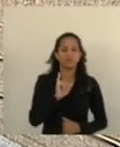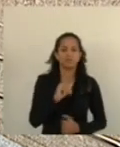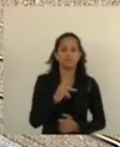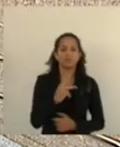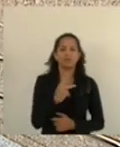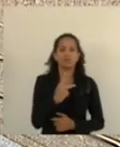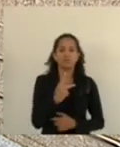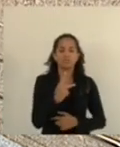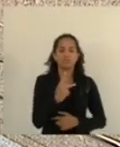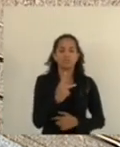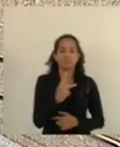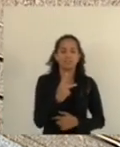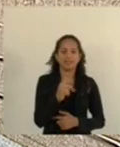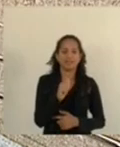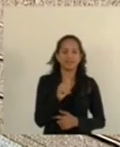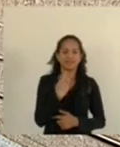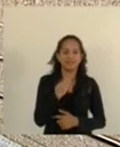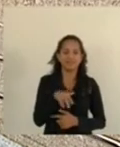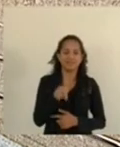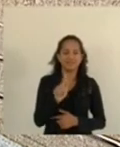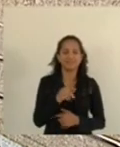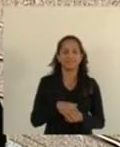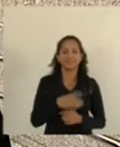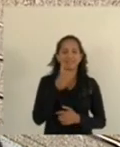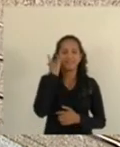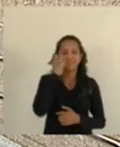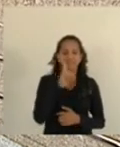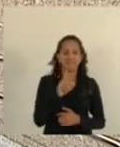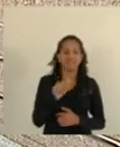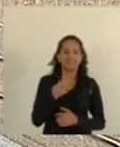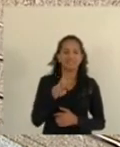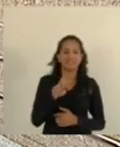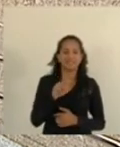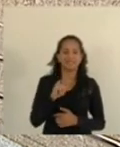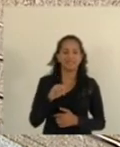Com a palavra o deputado delegado Danilo Baiense.